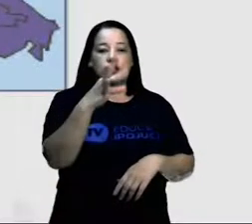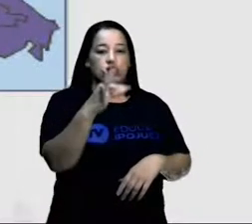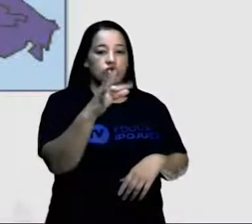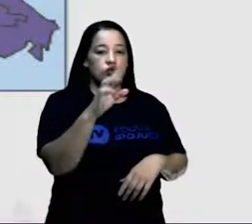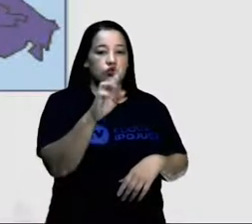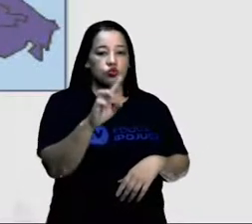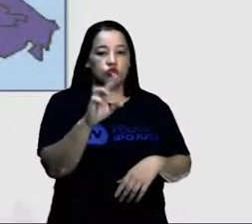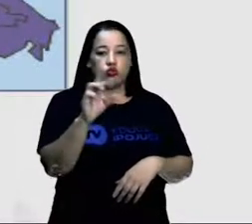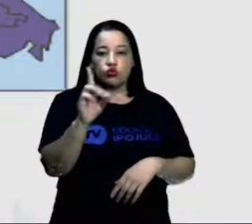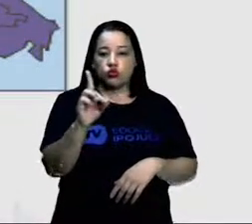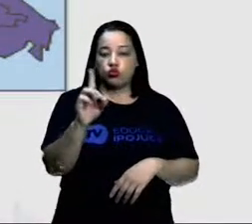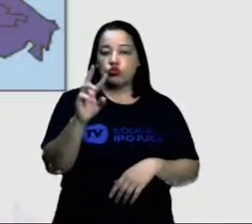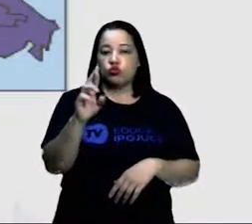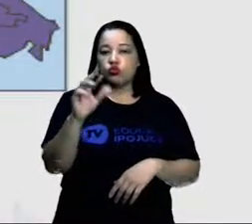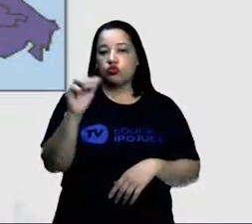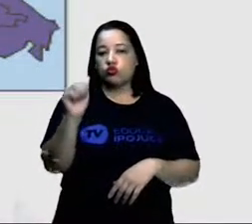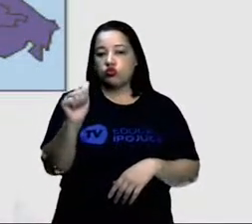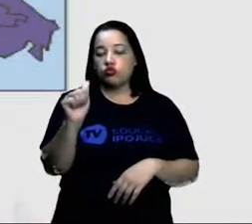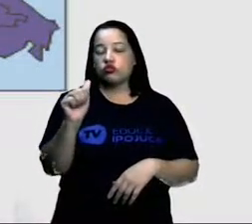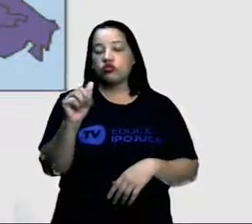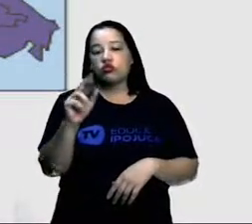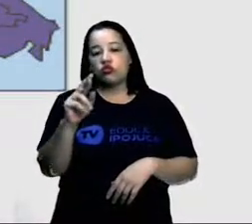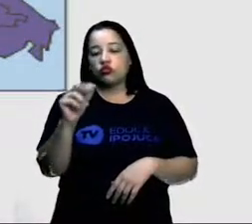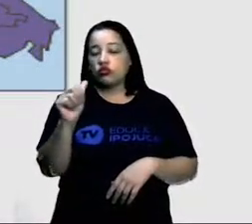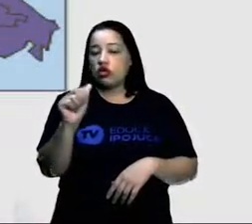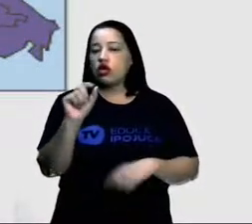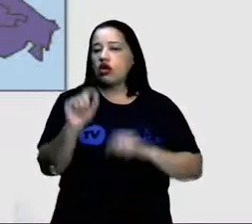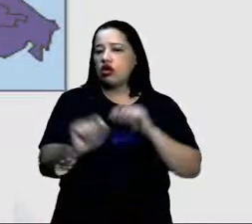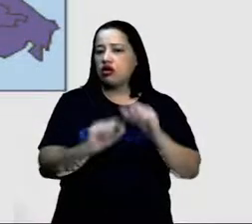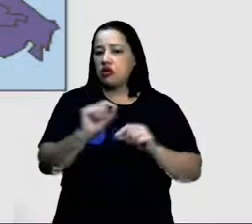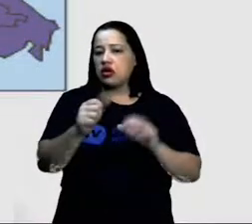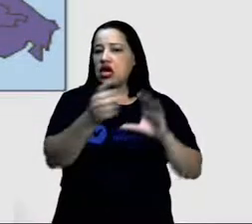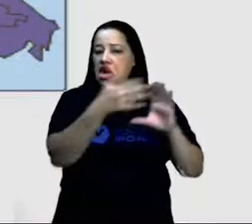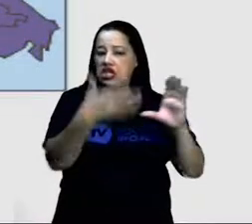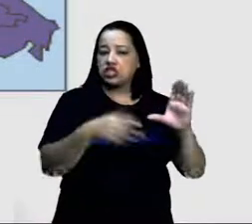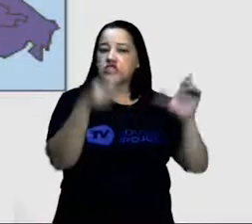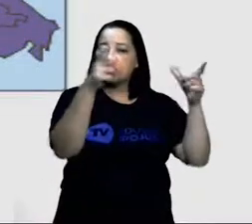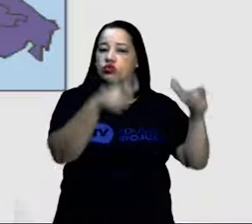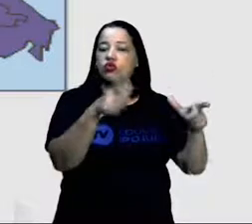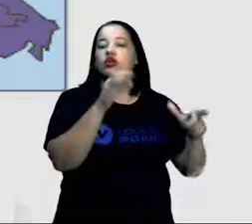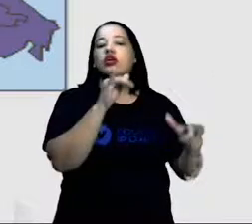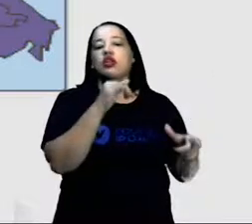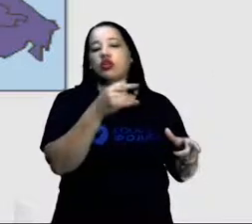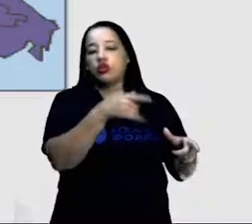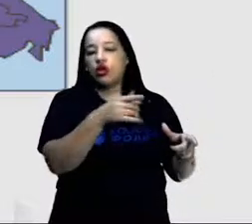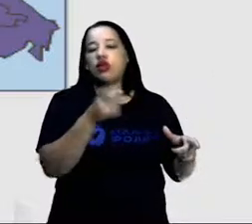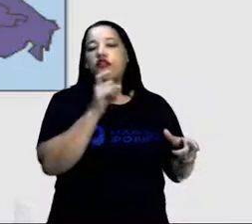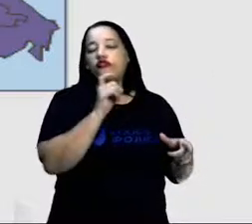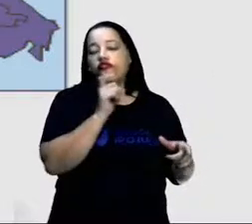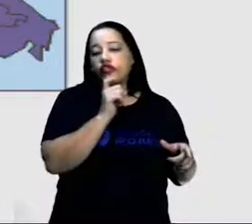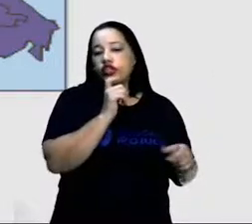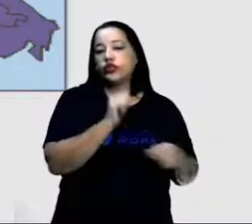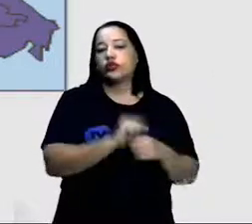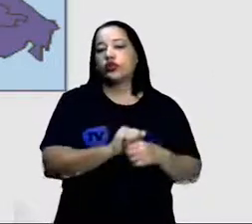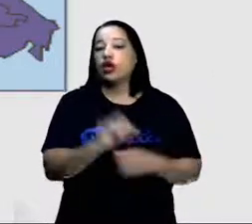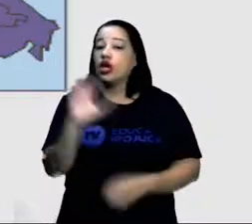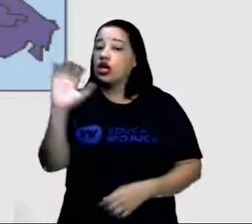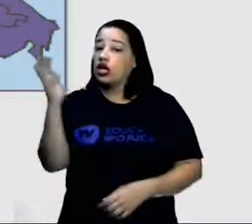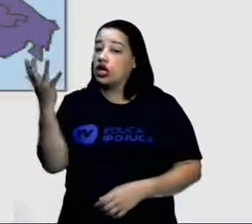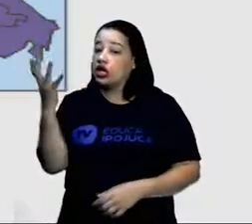que é uma formação vegetal característica de regiões mais frias. e no clima